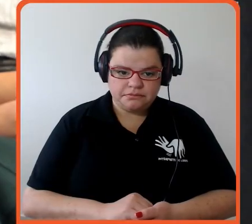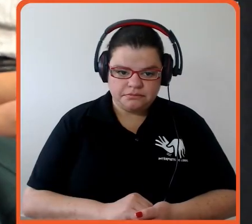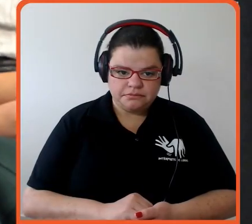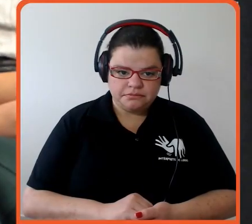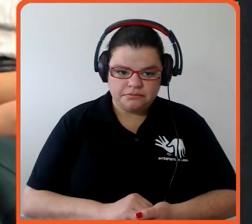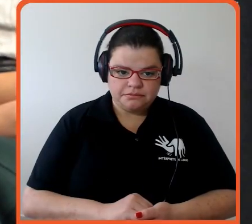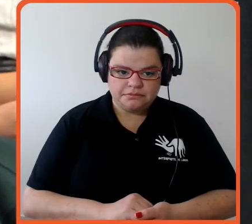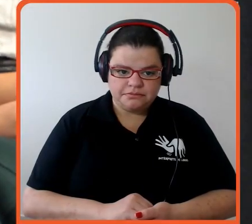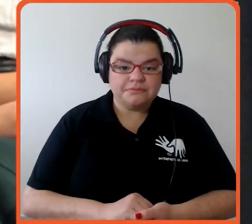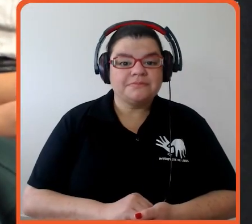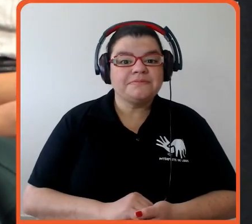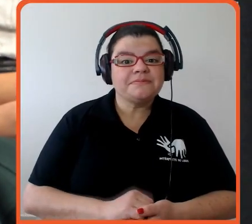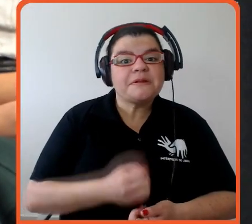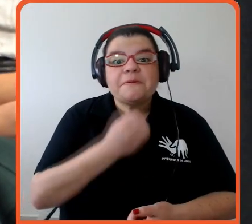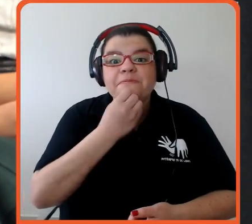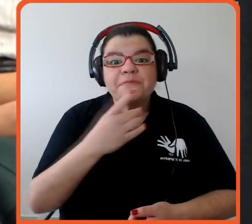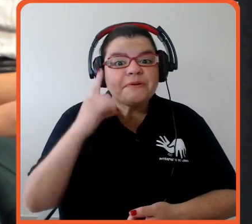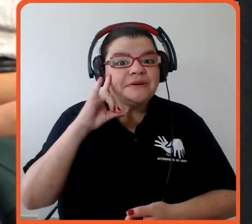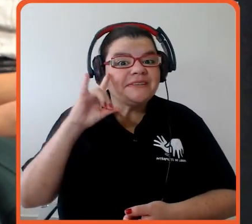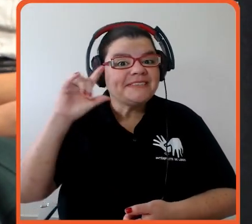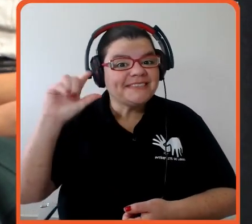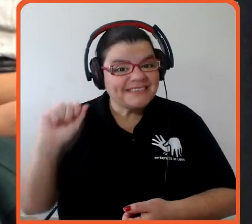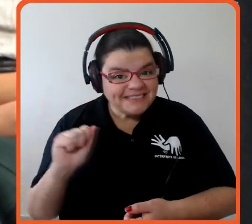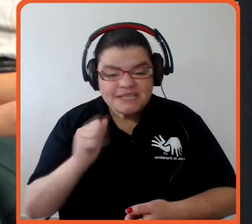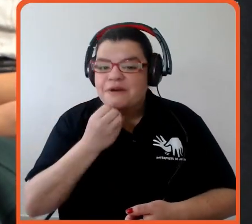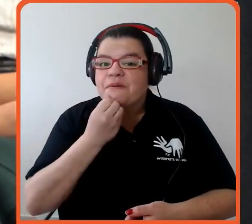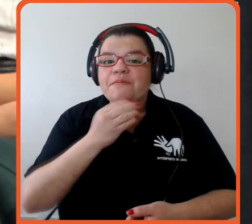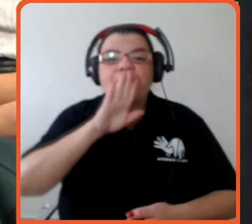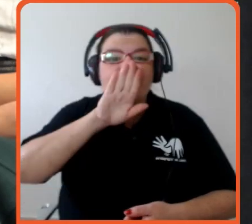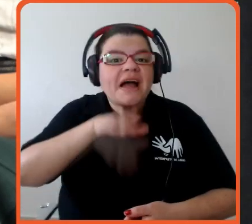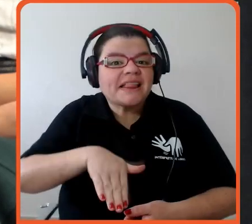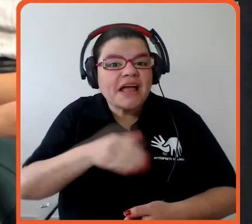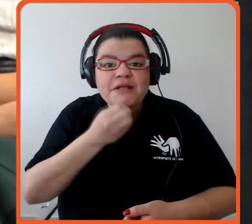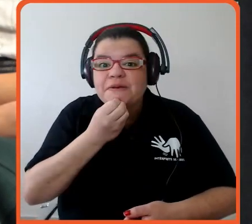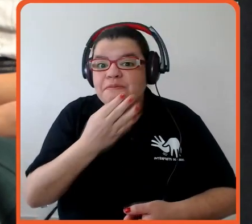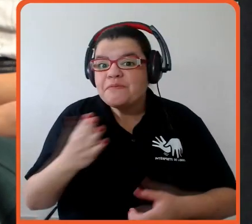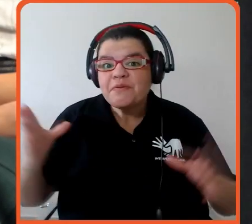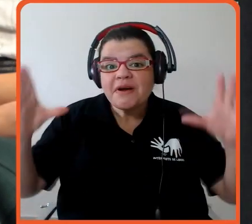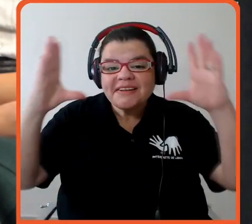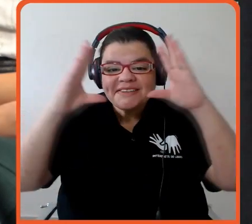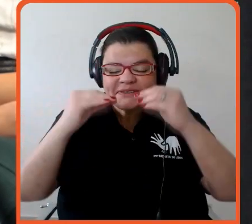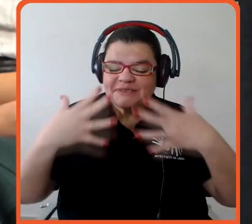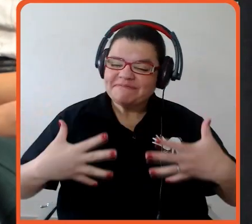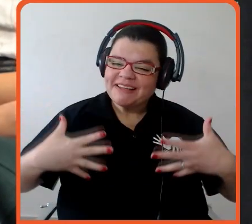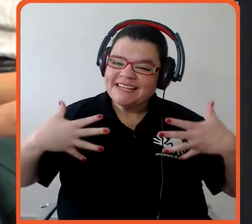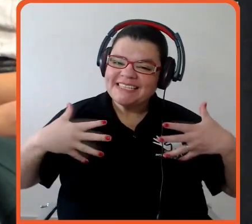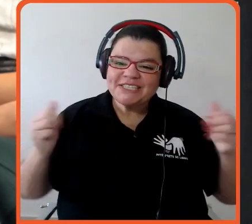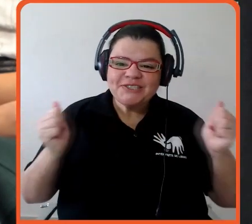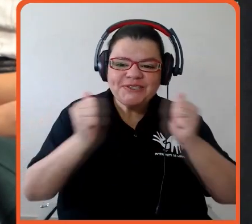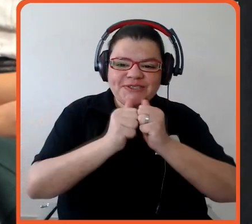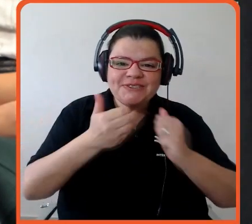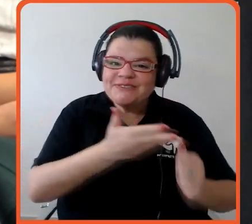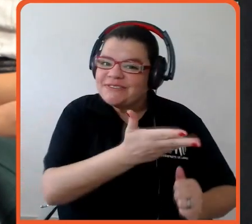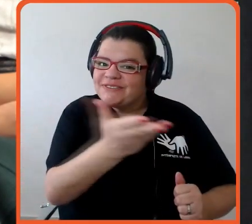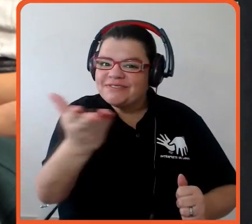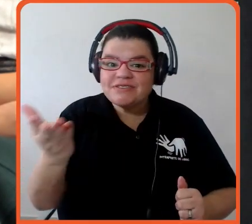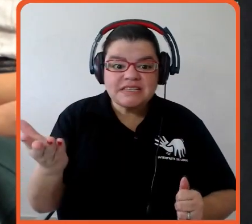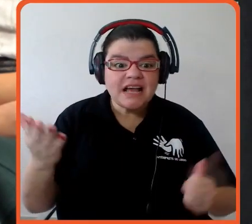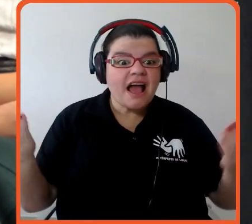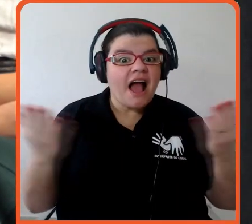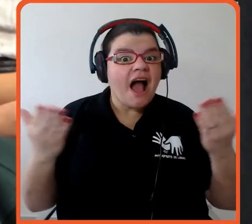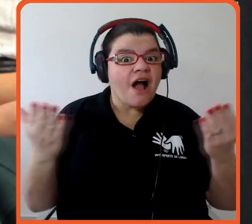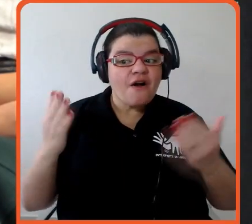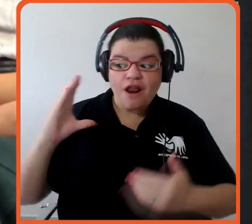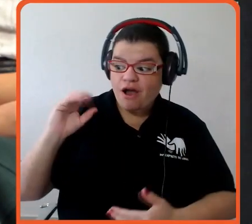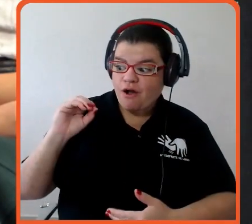Bom dia, boa tarde, boa noite, uma alegria estar aqui com vocês de novo para a gente falar de COPE, dessa vez vamos